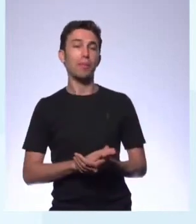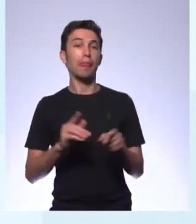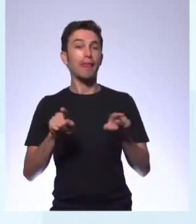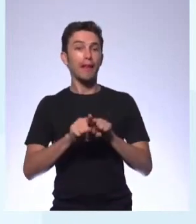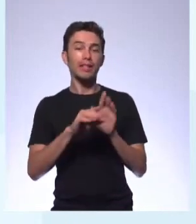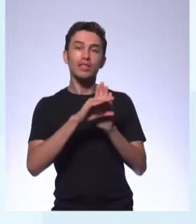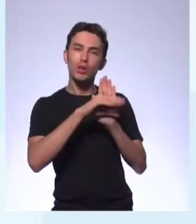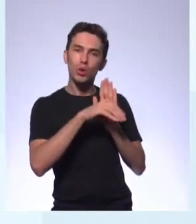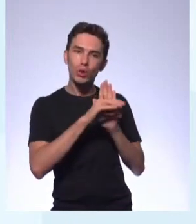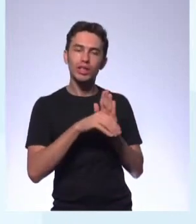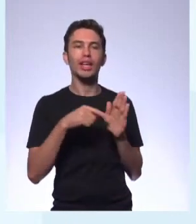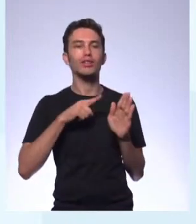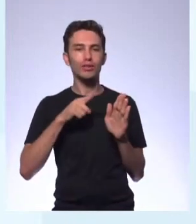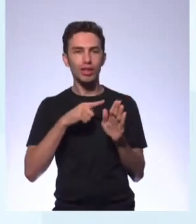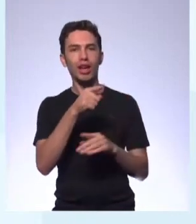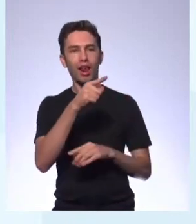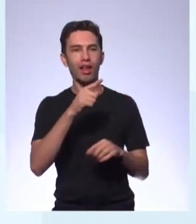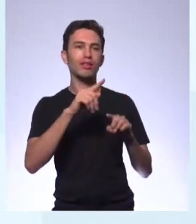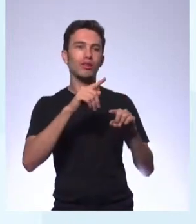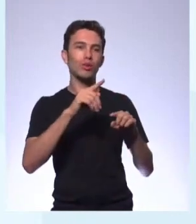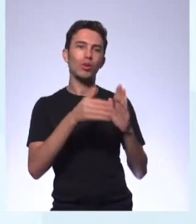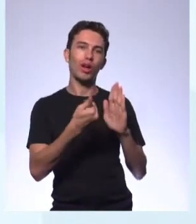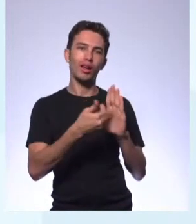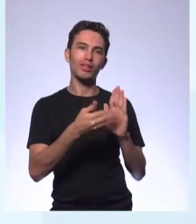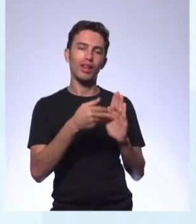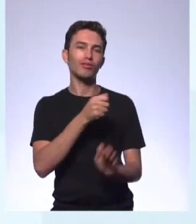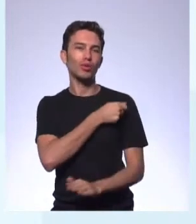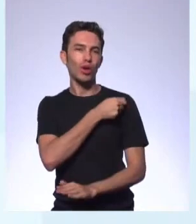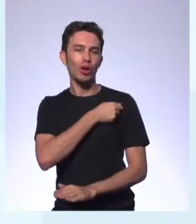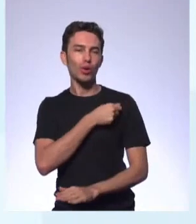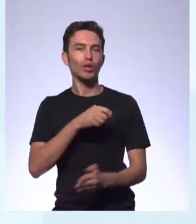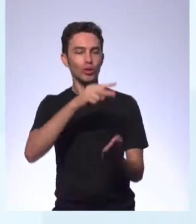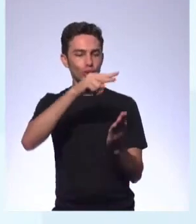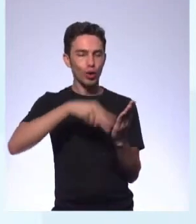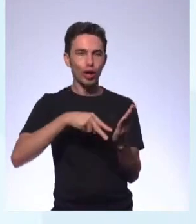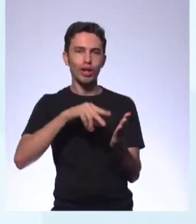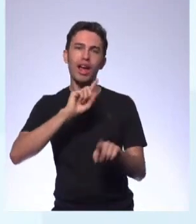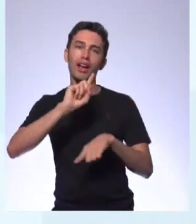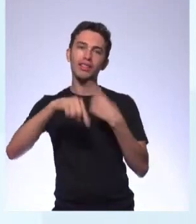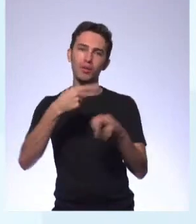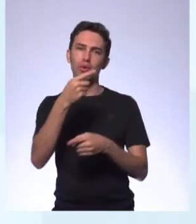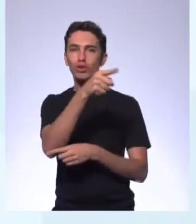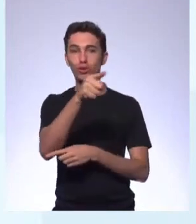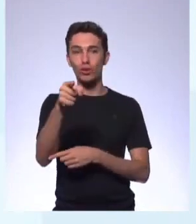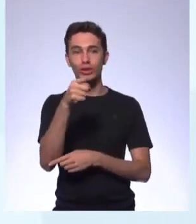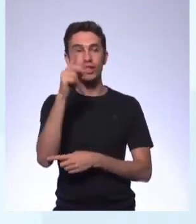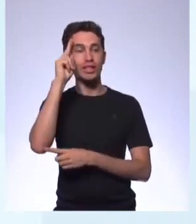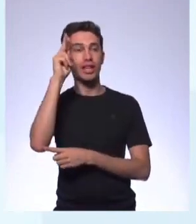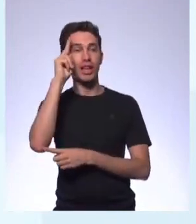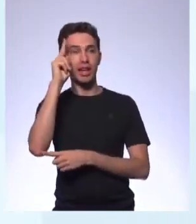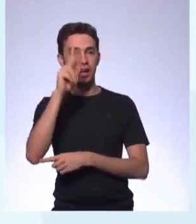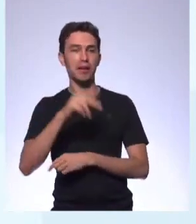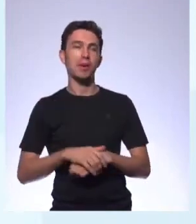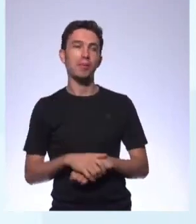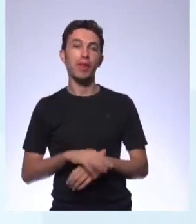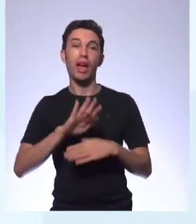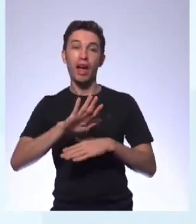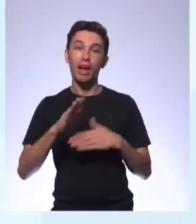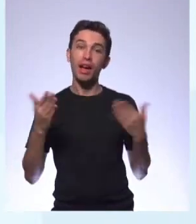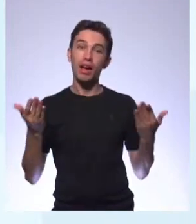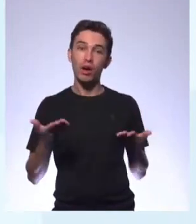conceito está no caderno do aluno. Eu estou só lendo para que vocês relembrem aí a resenha crítica antes de começar.